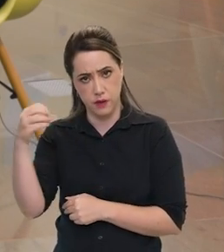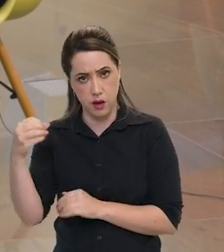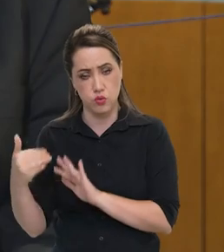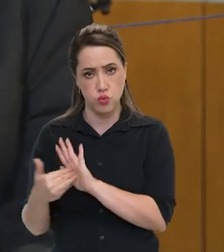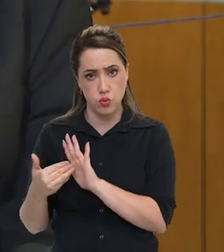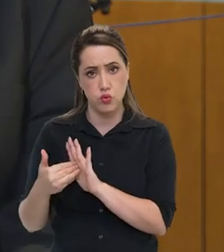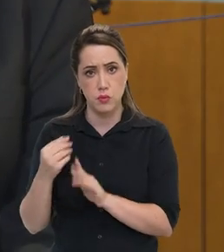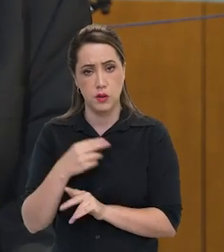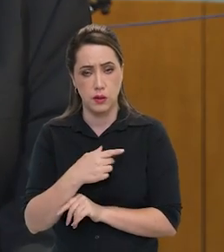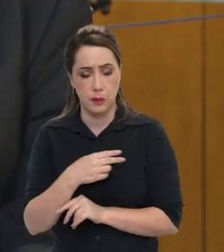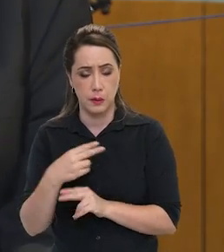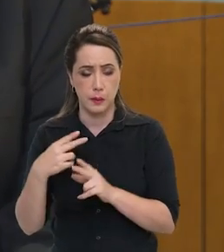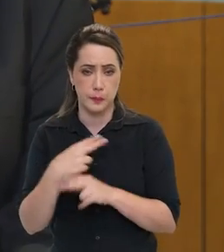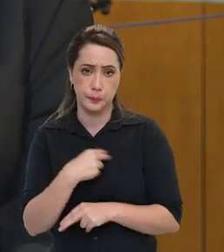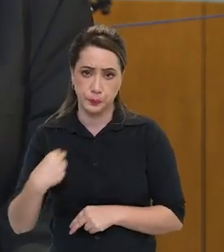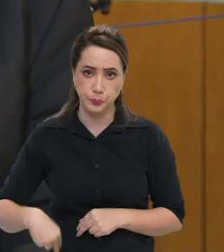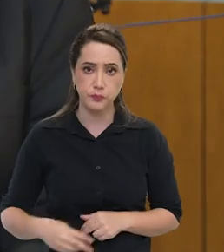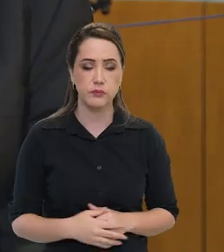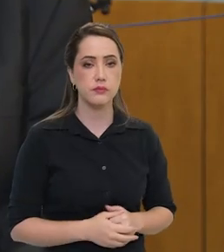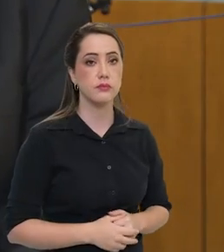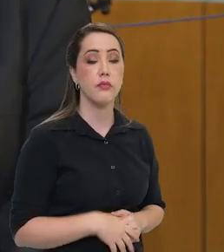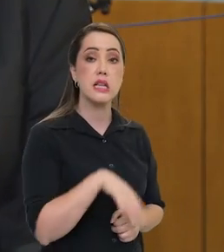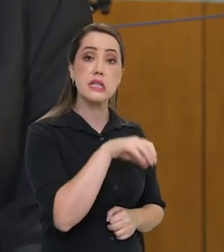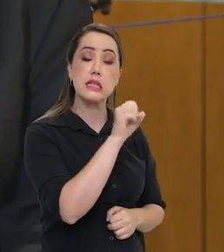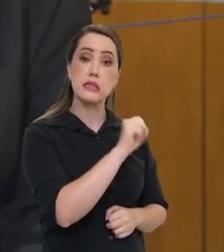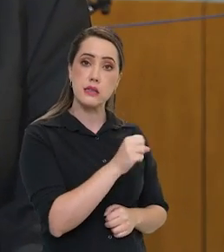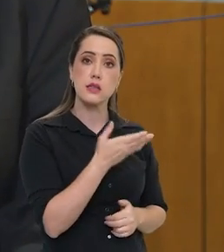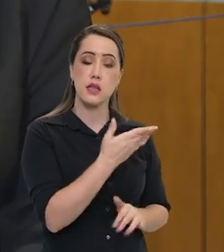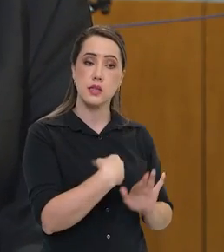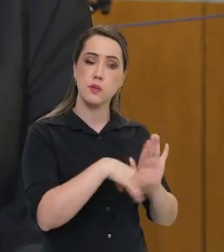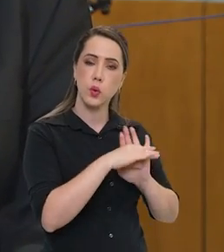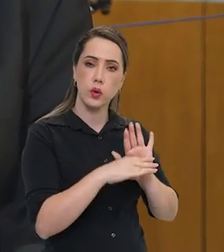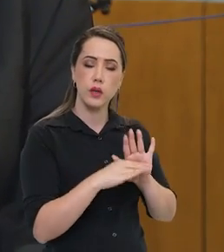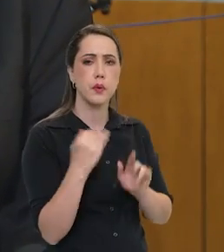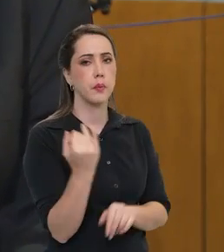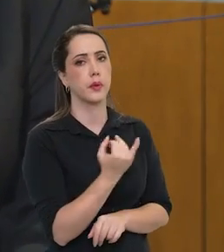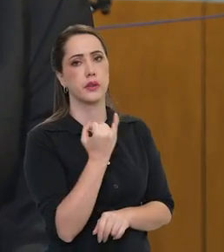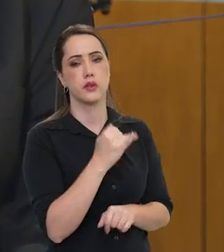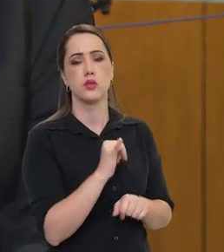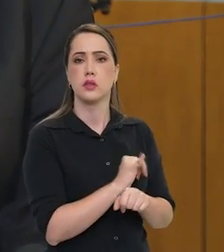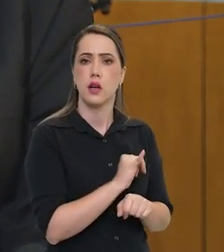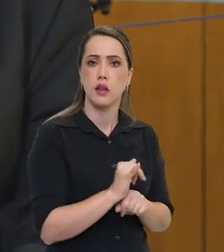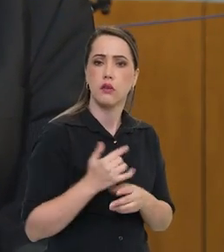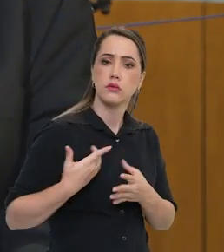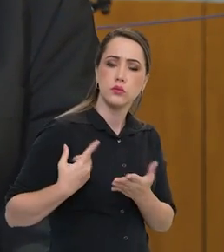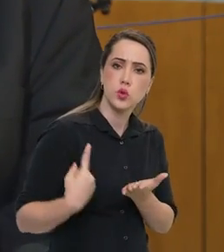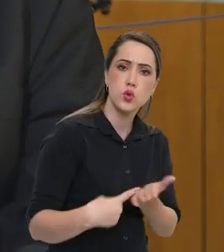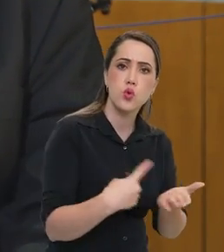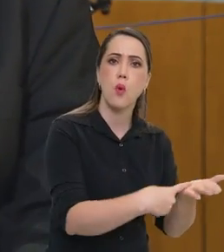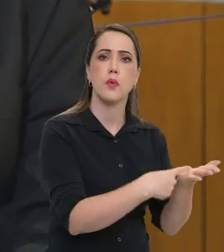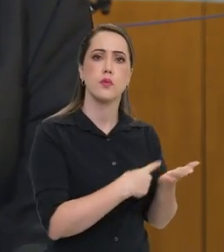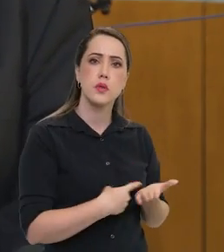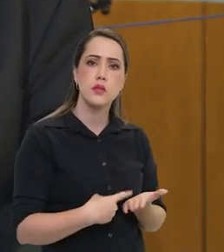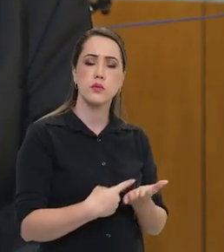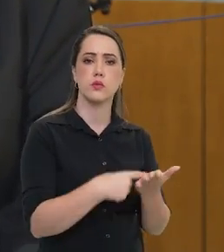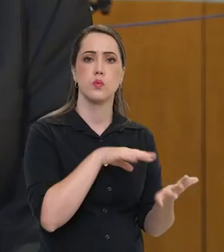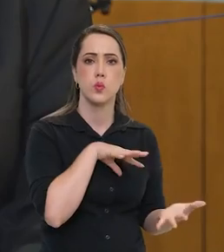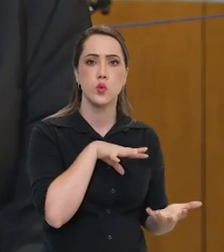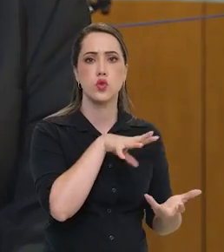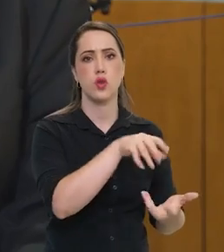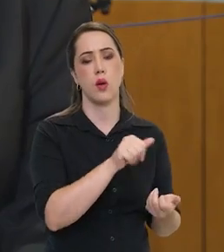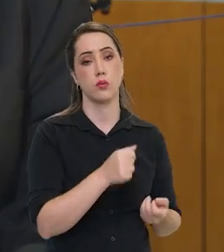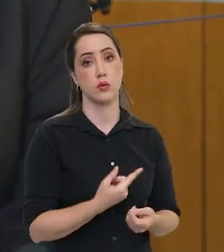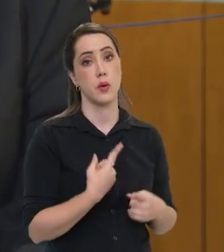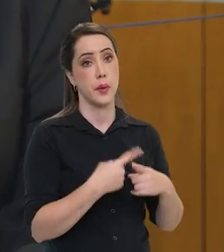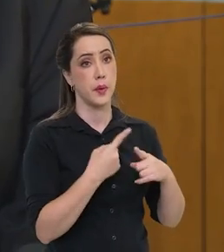Sim, o programa espacial é um meio extremamente eficiente de trabalho internacional, de parcerias